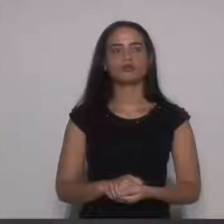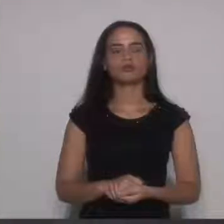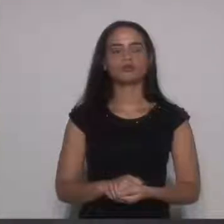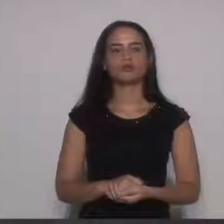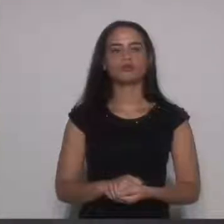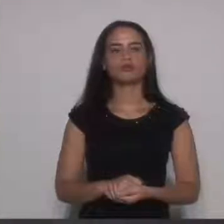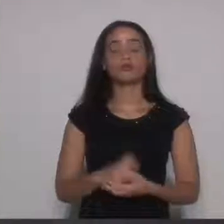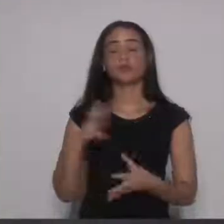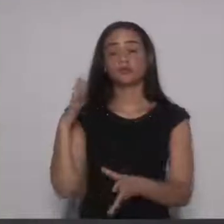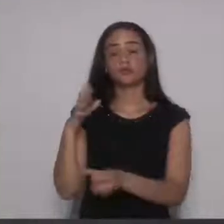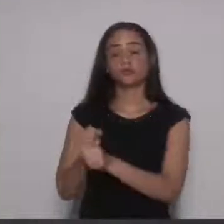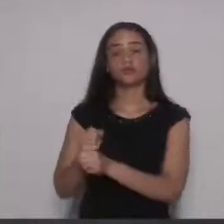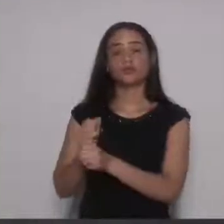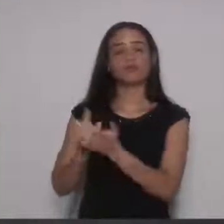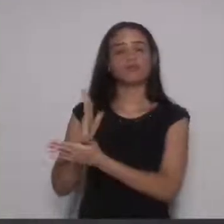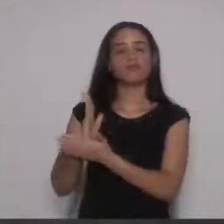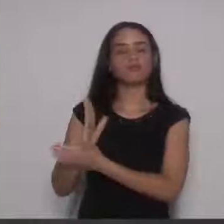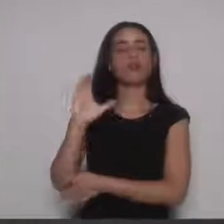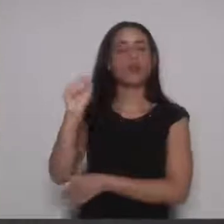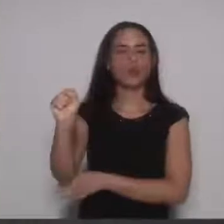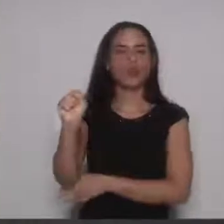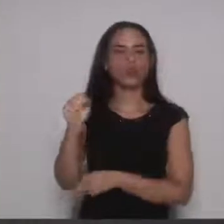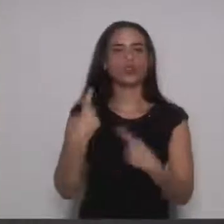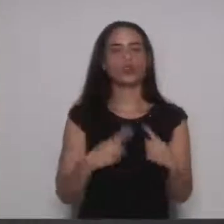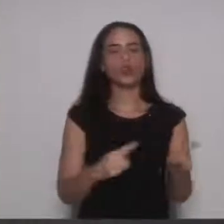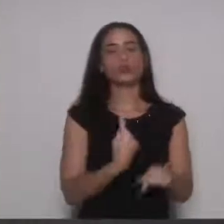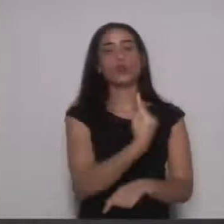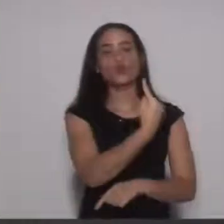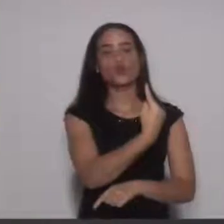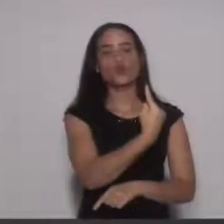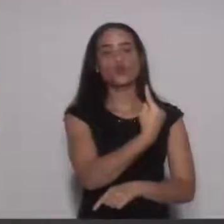Oito votos favoráveis e um contrário.